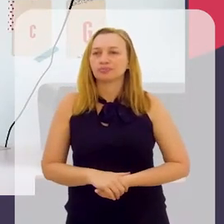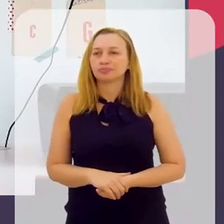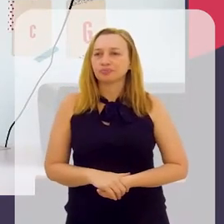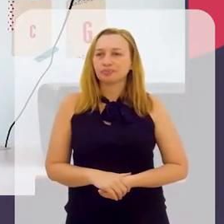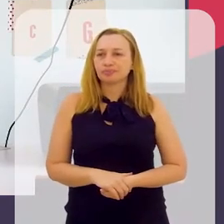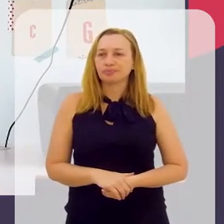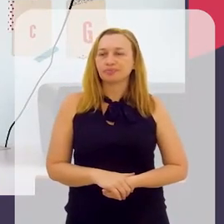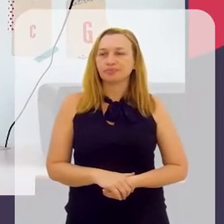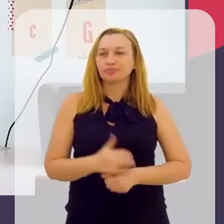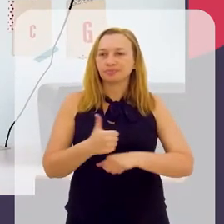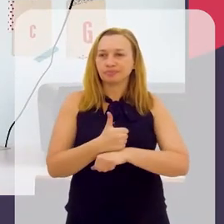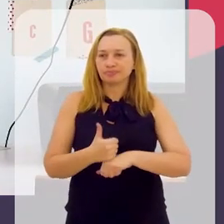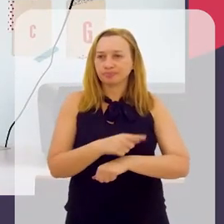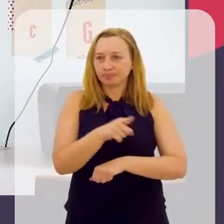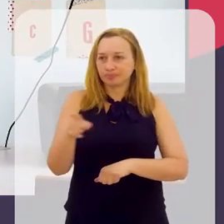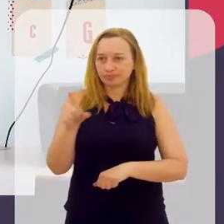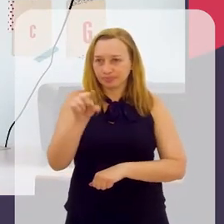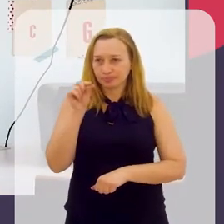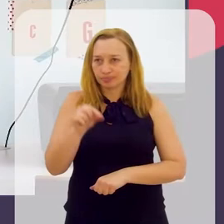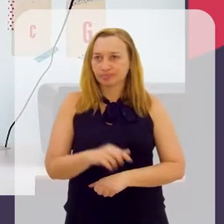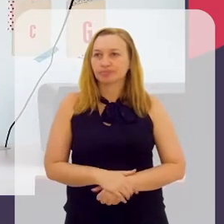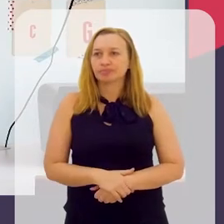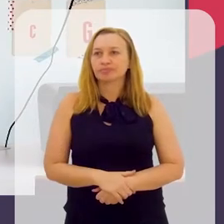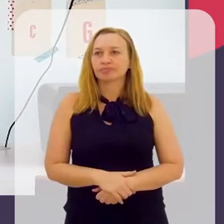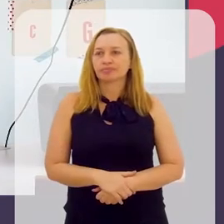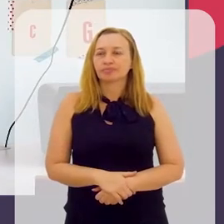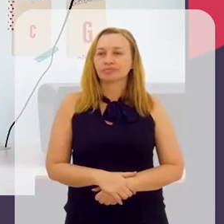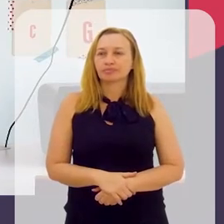frente na profissão que vocês escolheram?